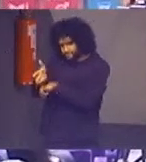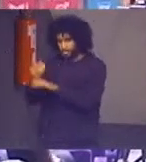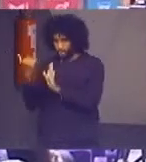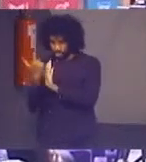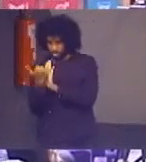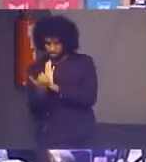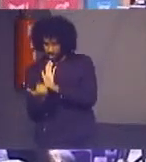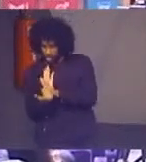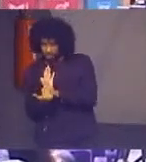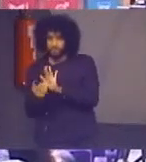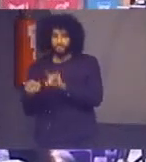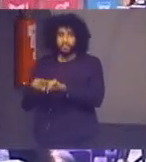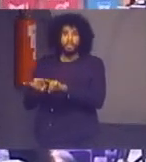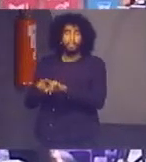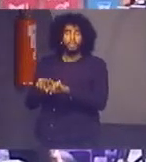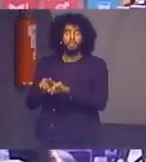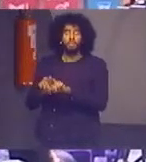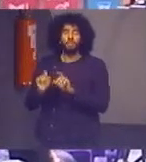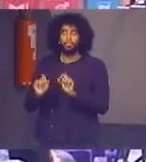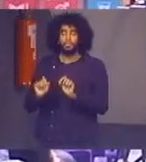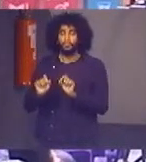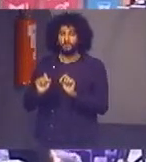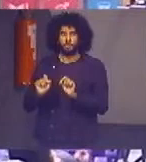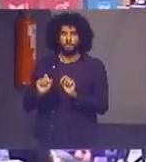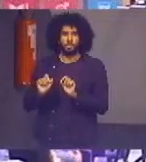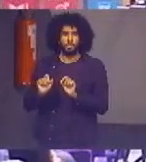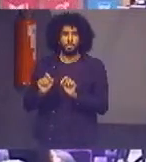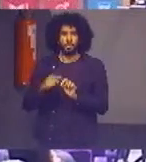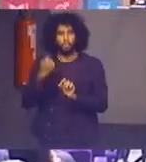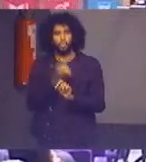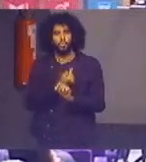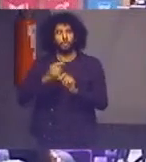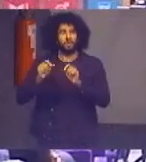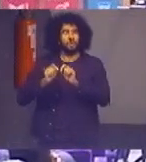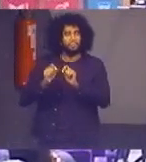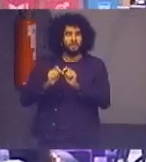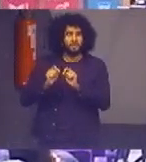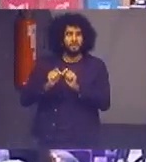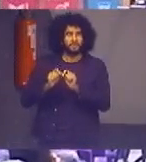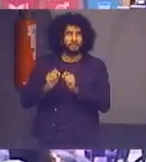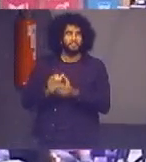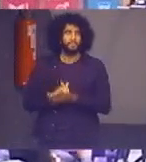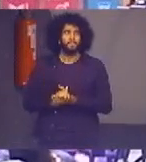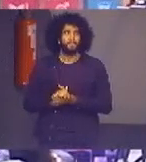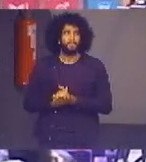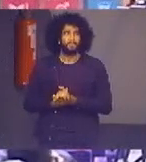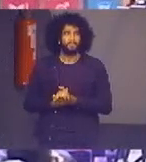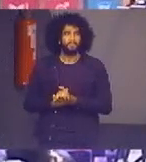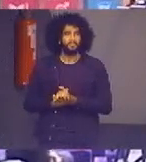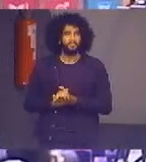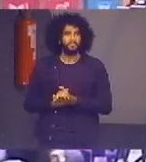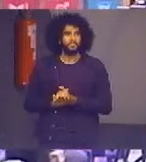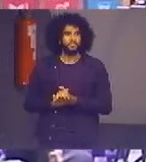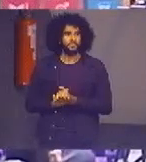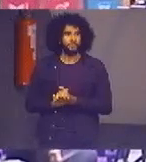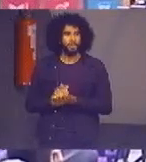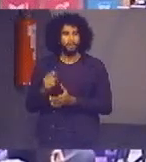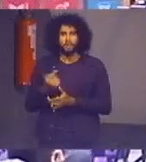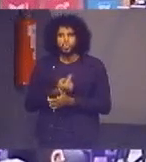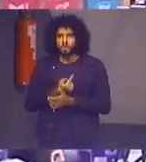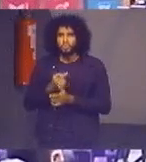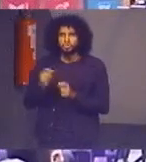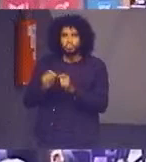como estamos fazendo algo que pode para o futuro